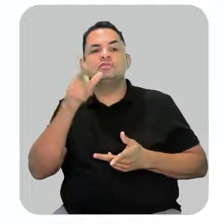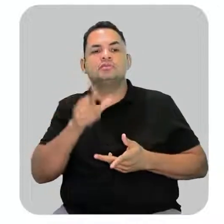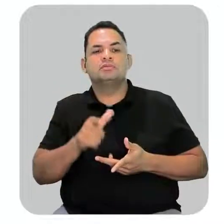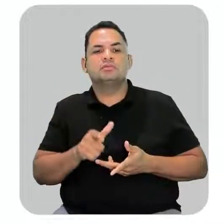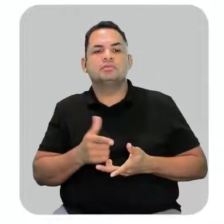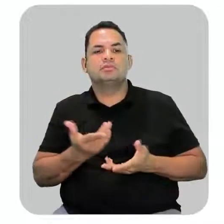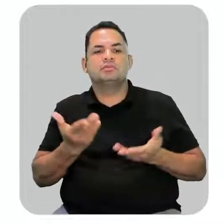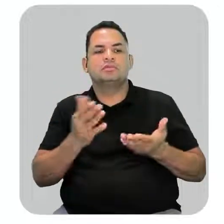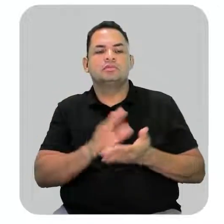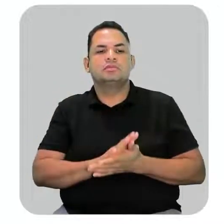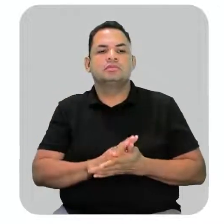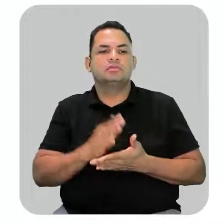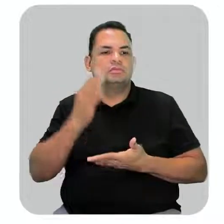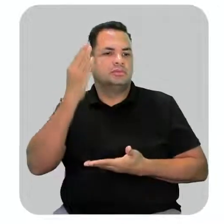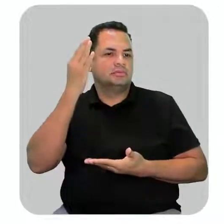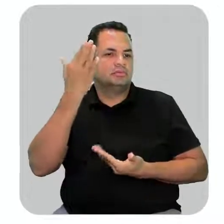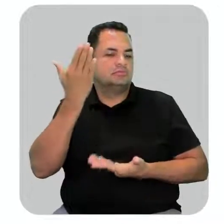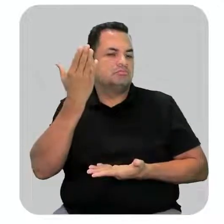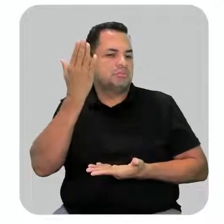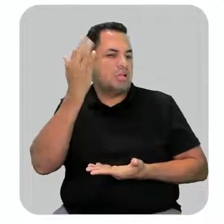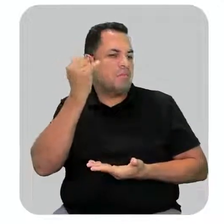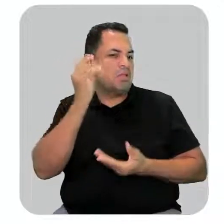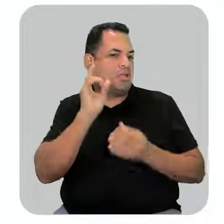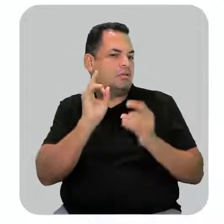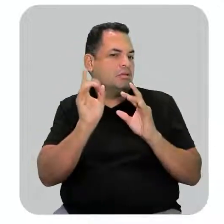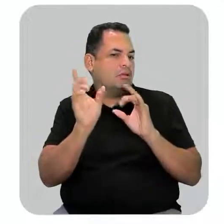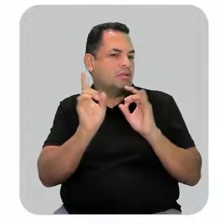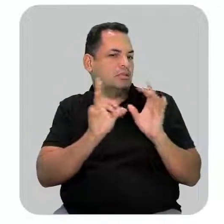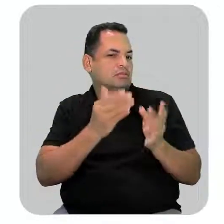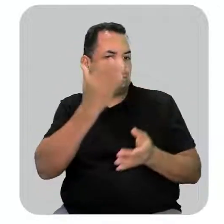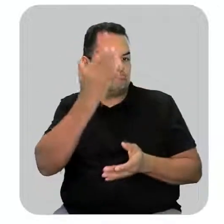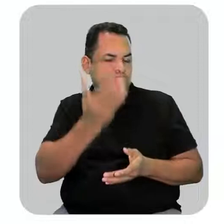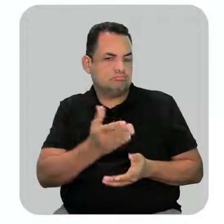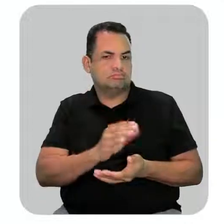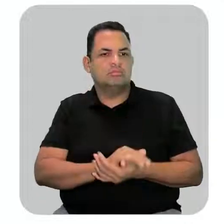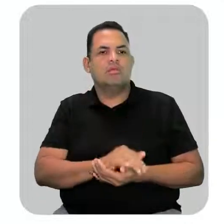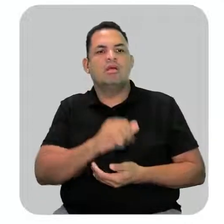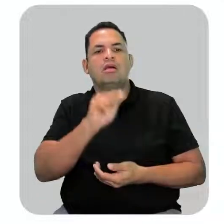fazer? você tem que saber qual é a fórmula mínima de cada um deles. Então vamos aqui na letra A.